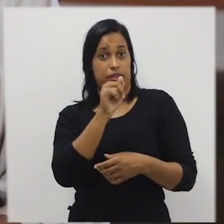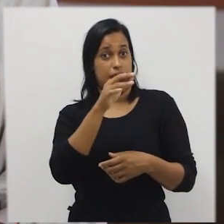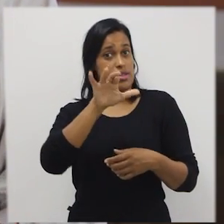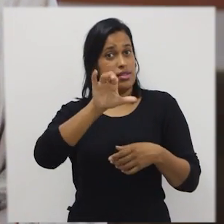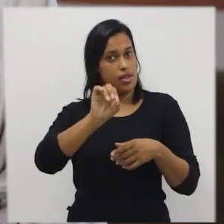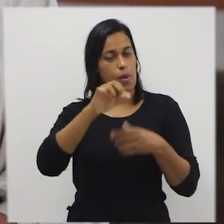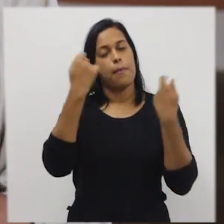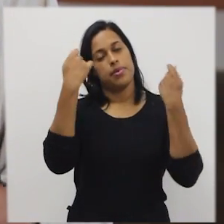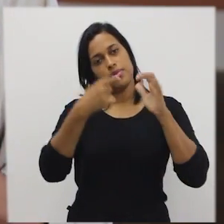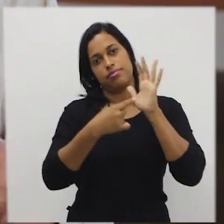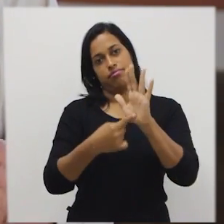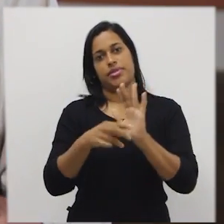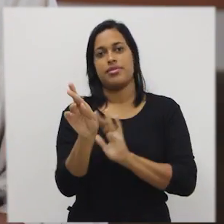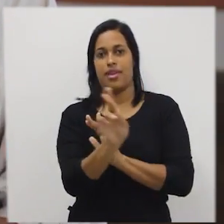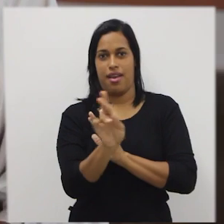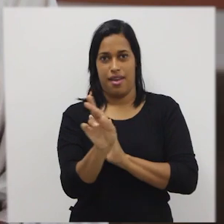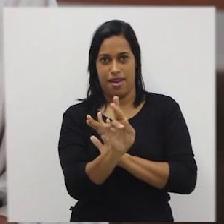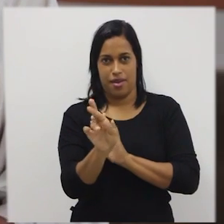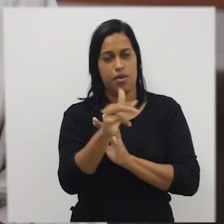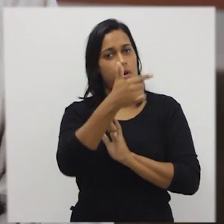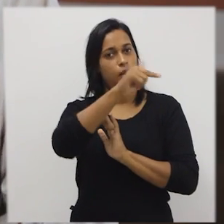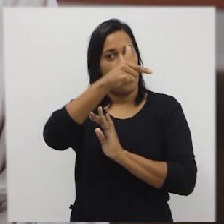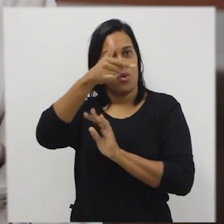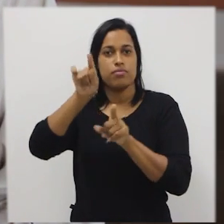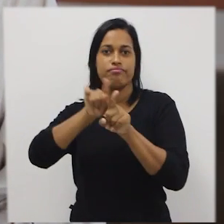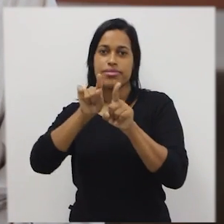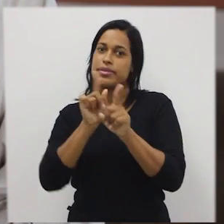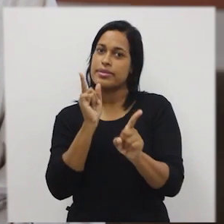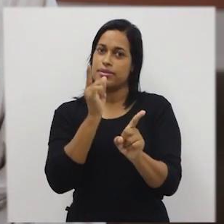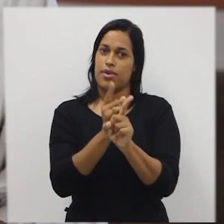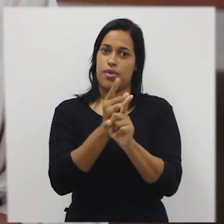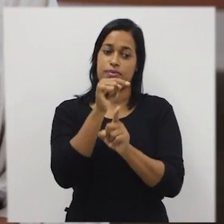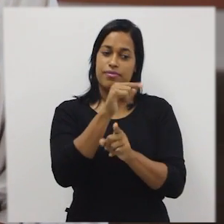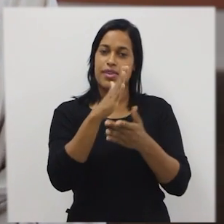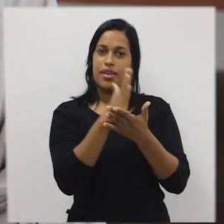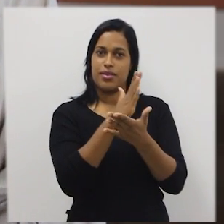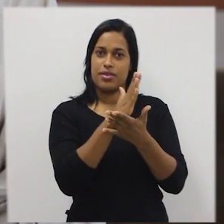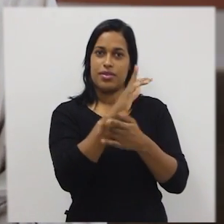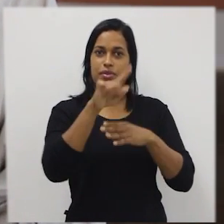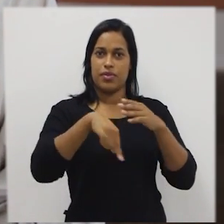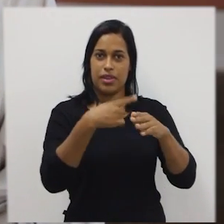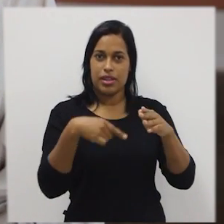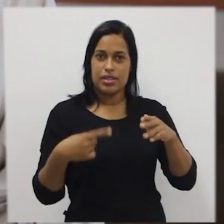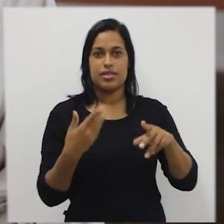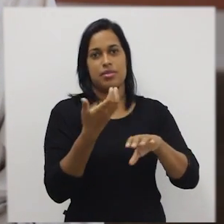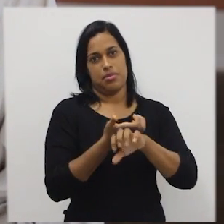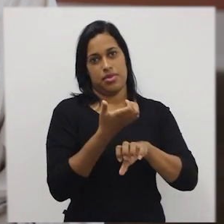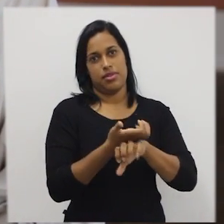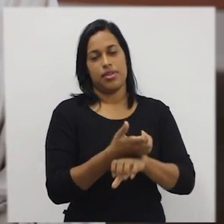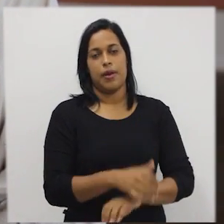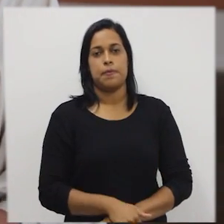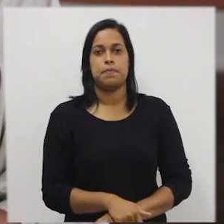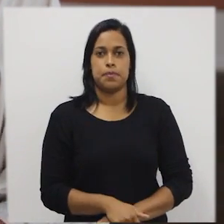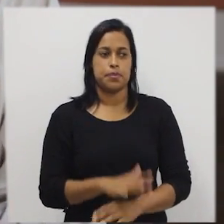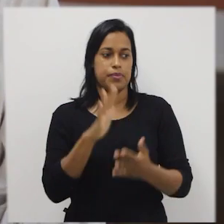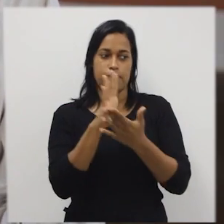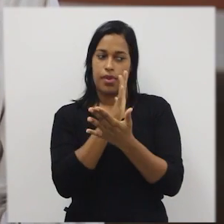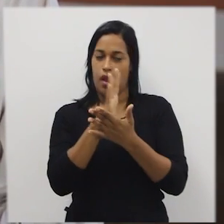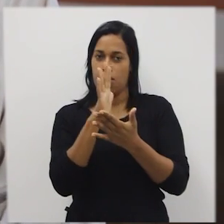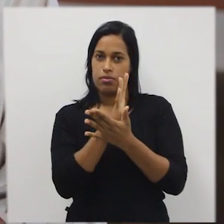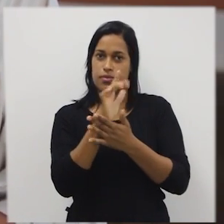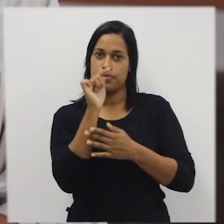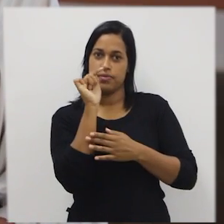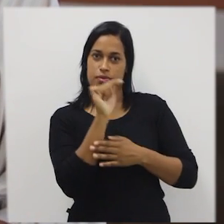real. Outros tipos de dados, vocês encontrarão também no nosso caderno da disciplina. Os dados